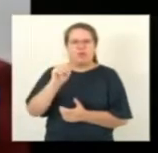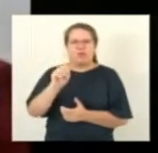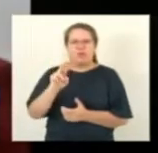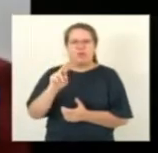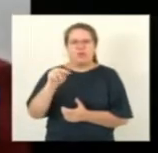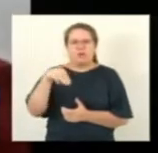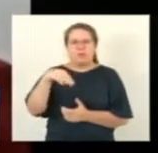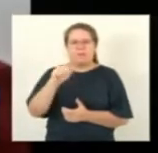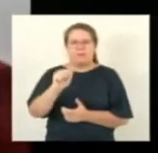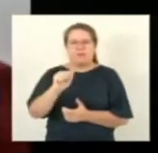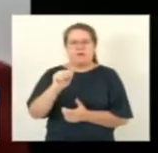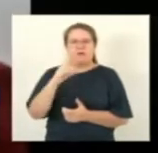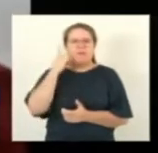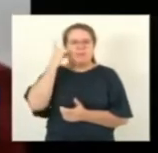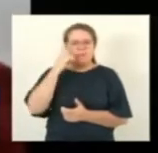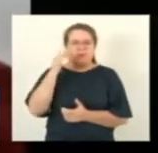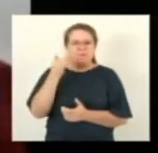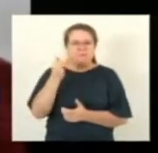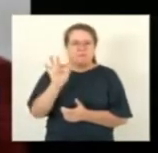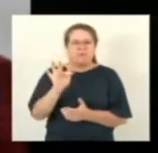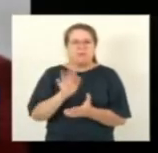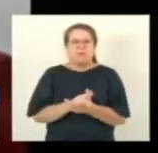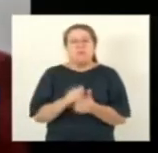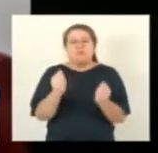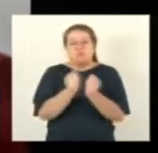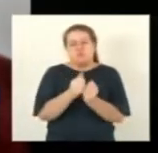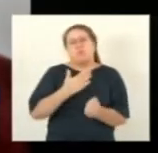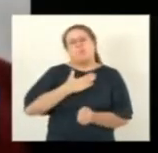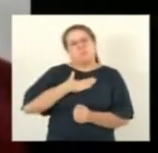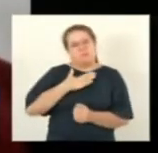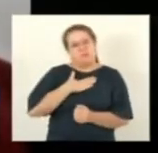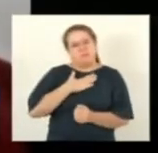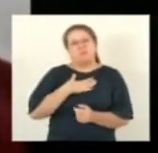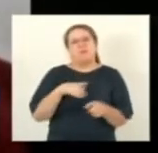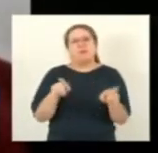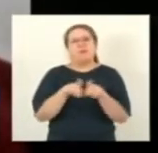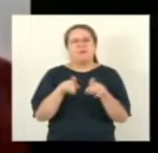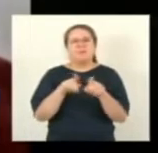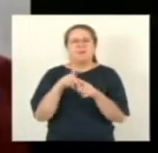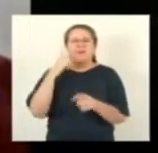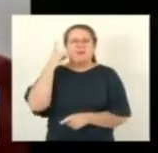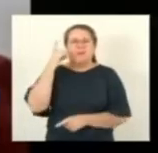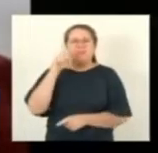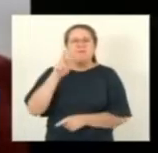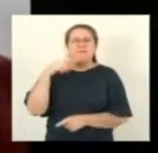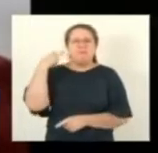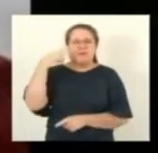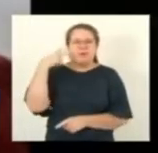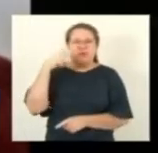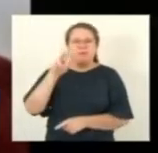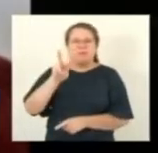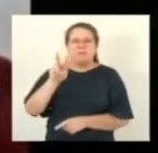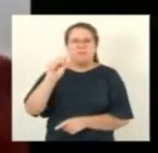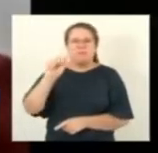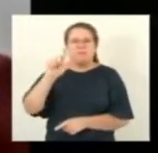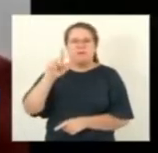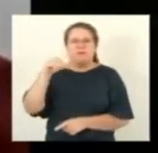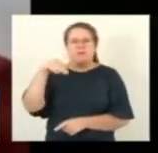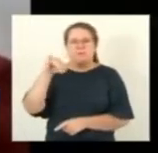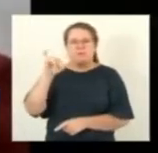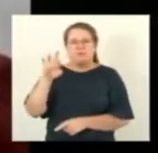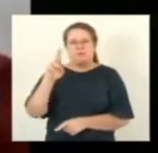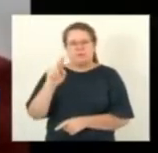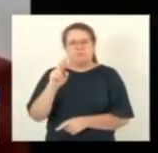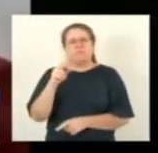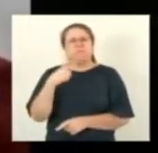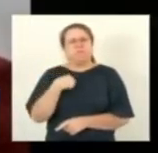acompanhada desse deputado Ferraço e do vereador Valmir Santiago, tivemos uma importante